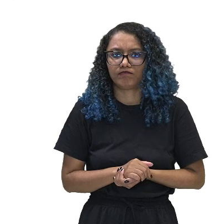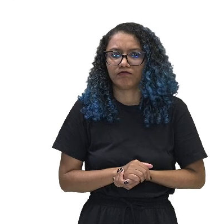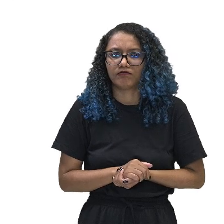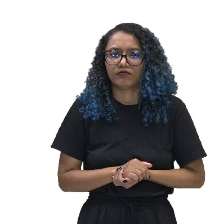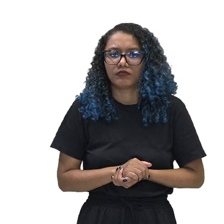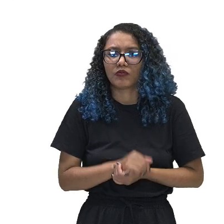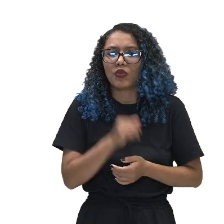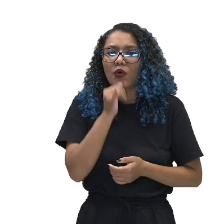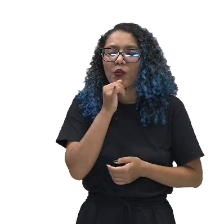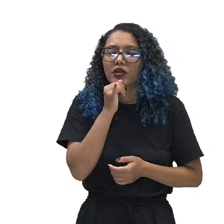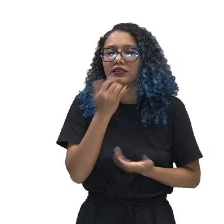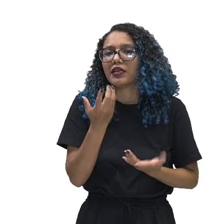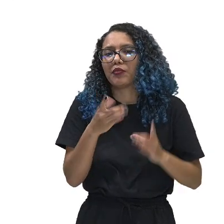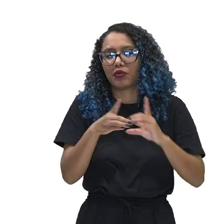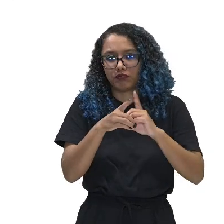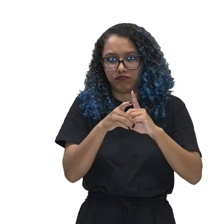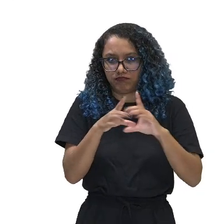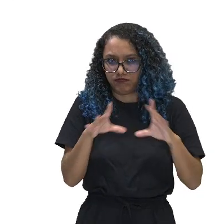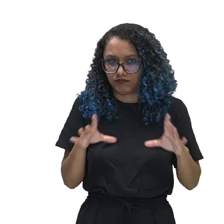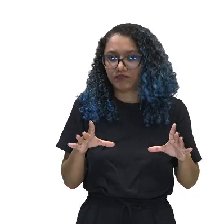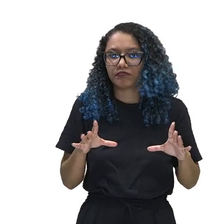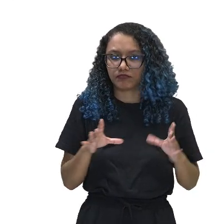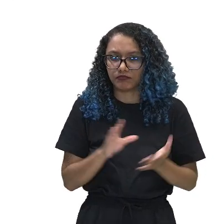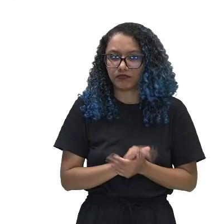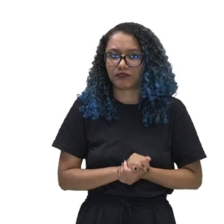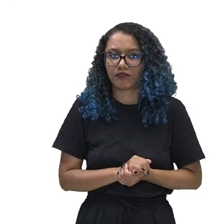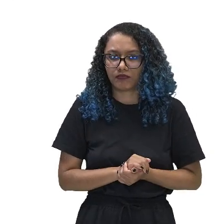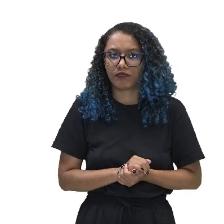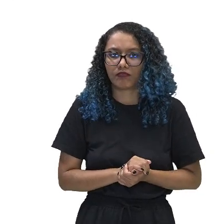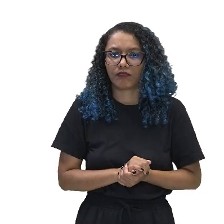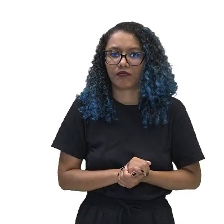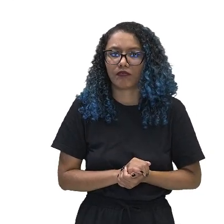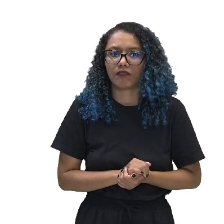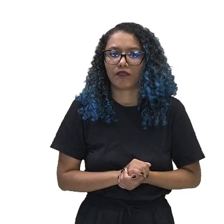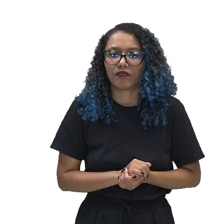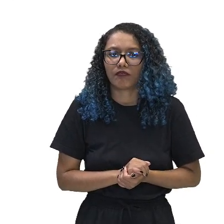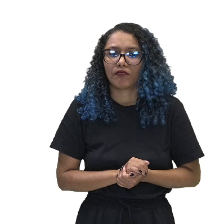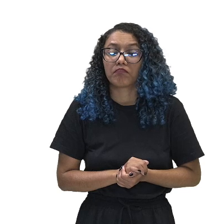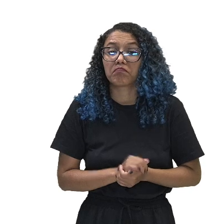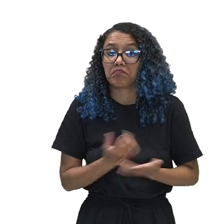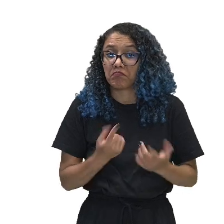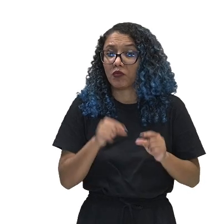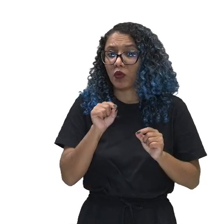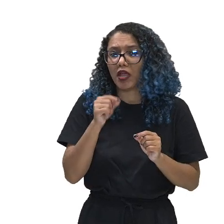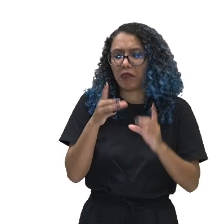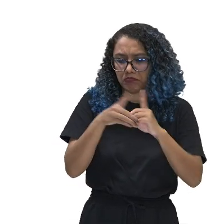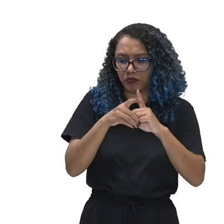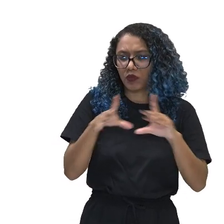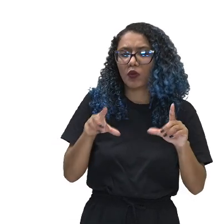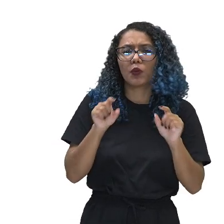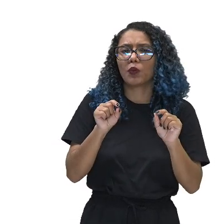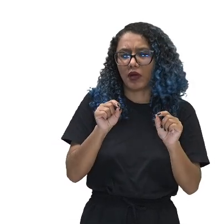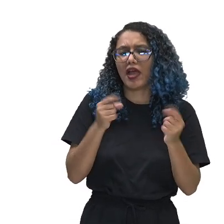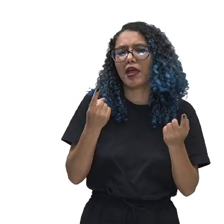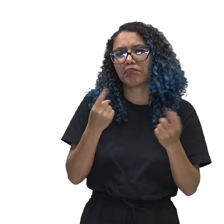exemplo, a democracia. A partir desse tipo ideal, que a democracia é um tipo ideal,